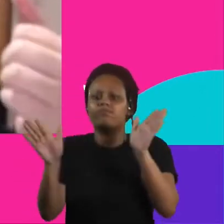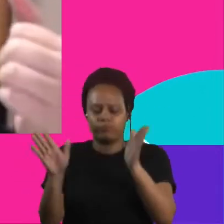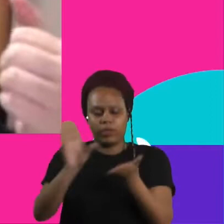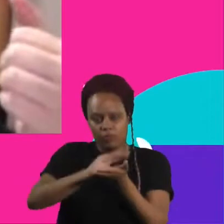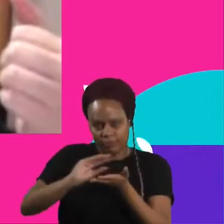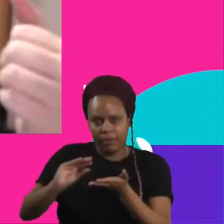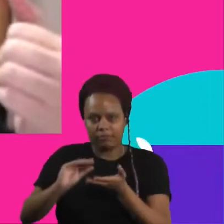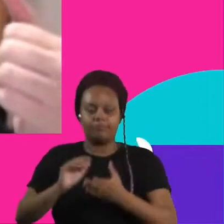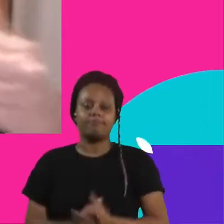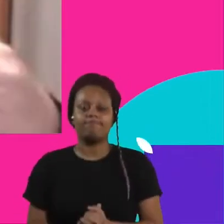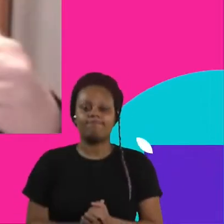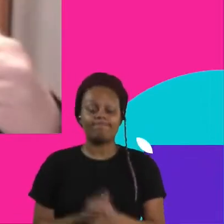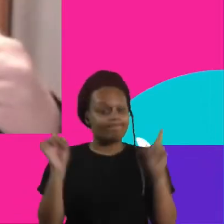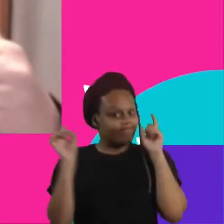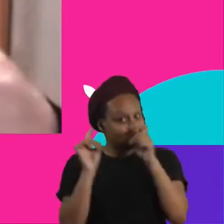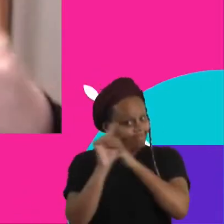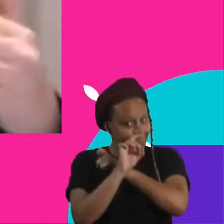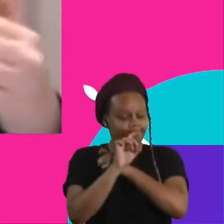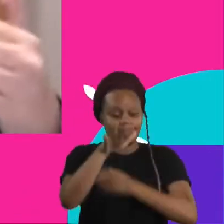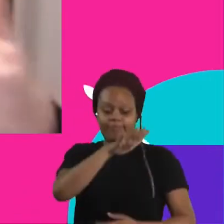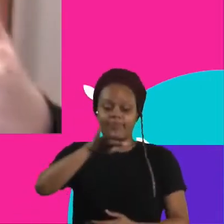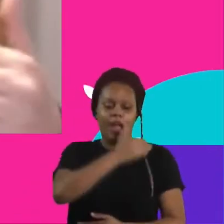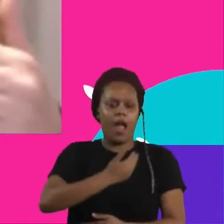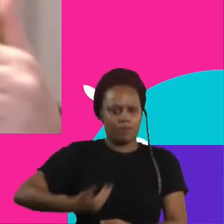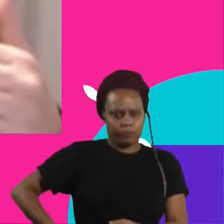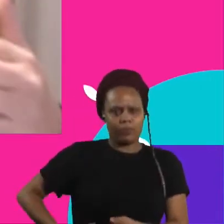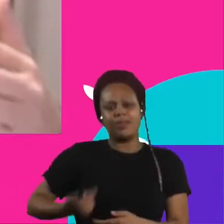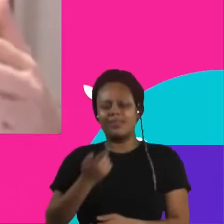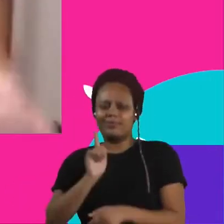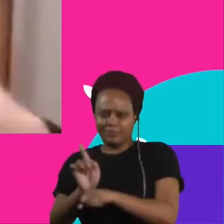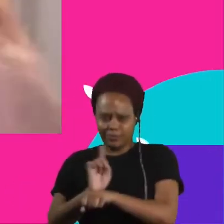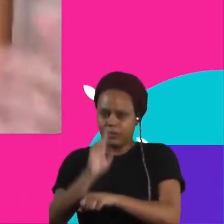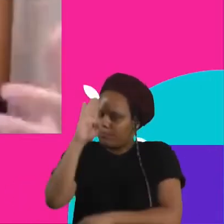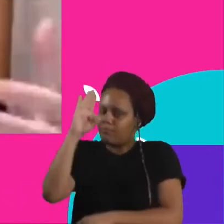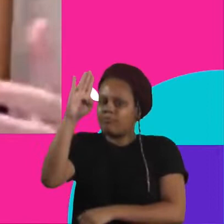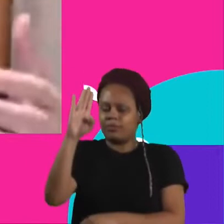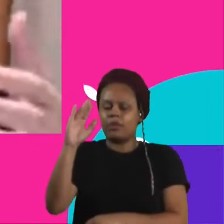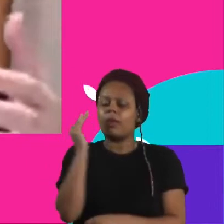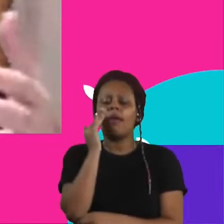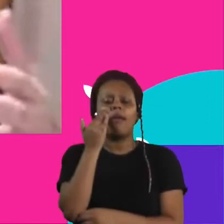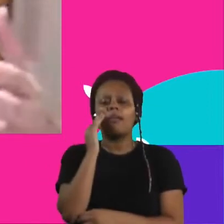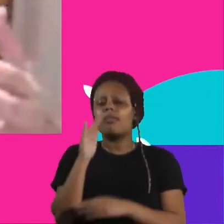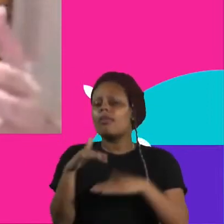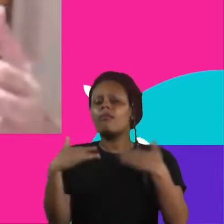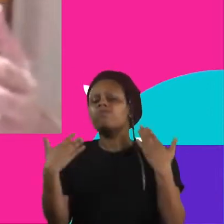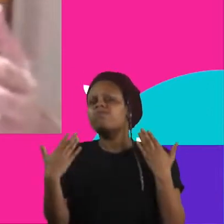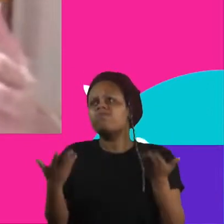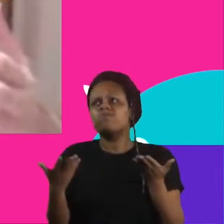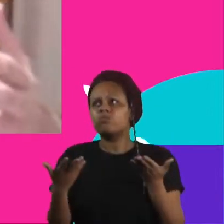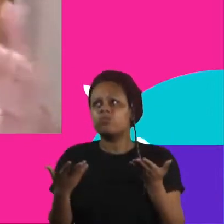muito difícil para o setor público, né? para os gestores públicos entenderem qual é a demanda